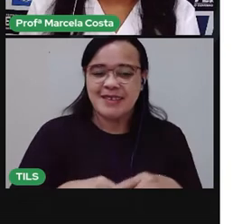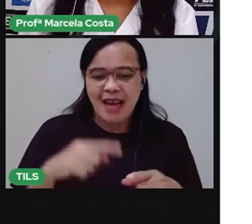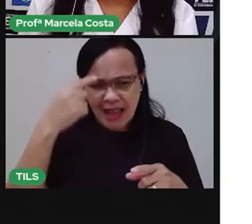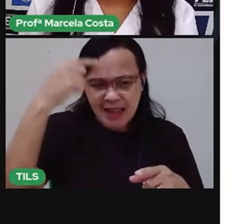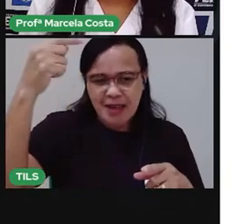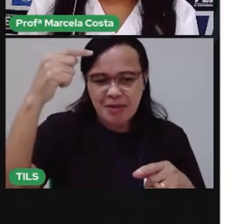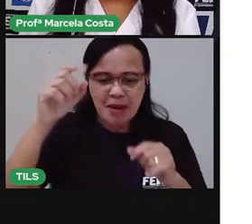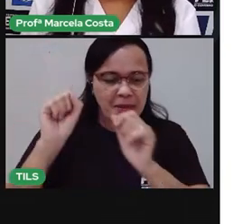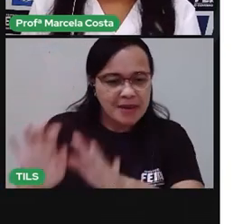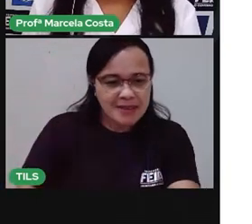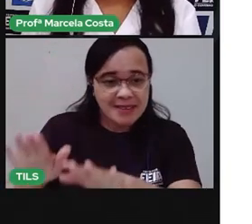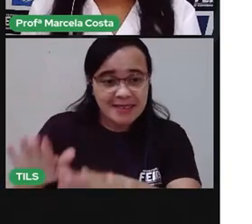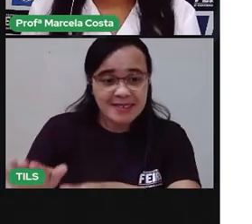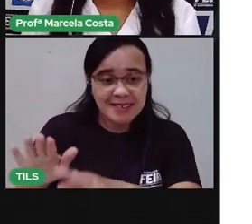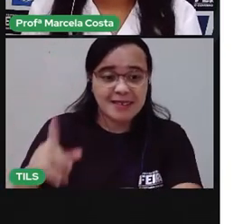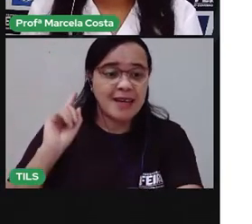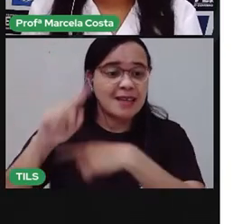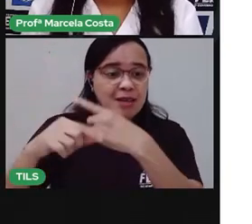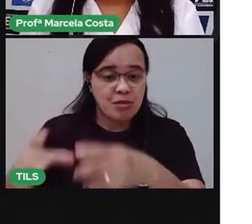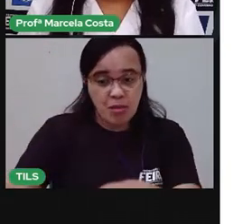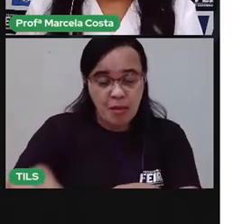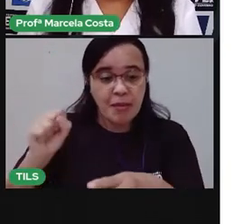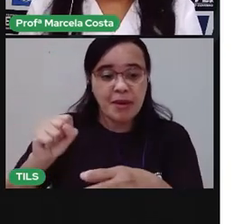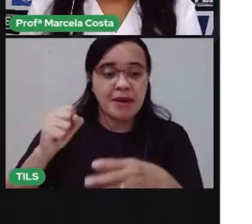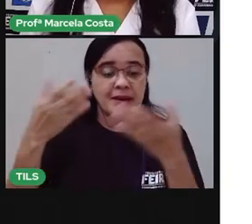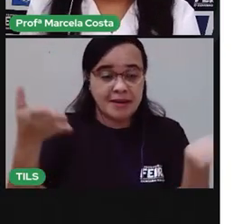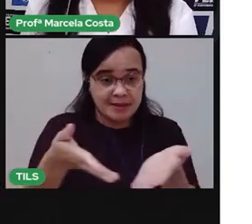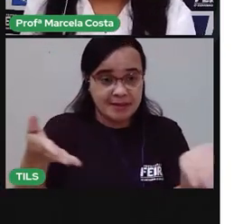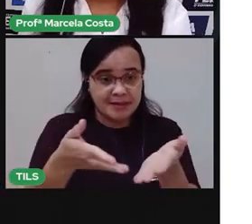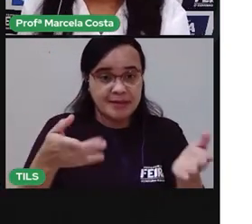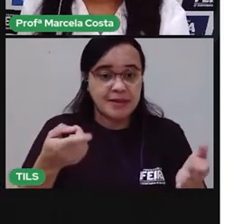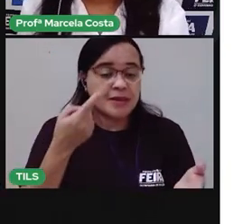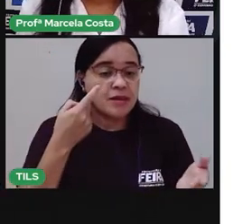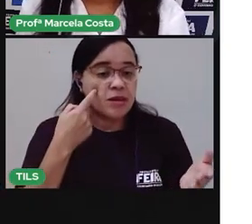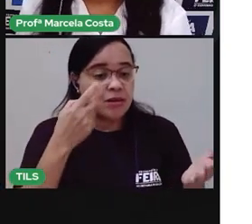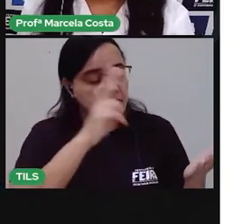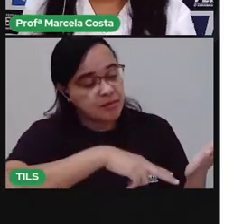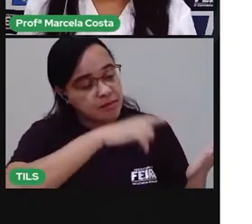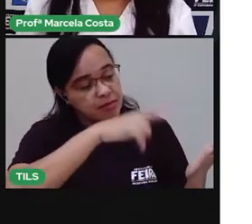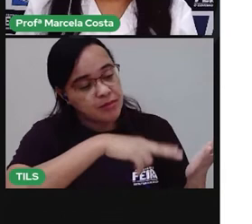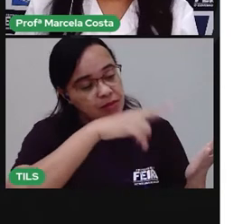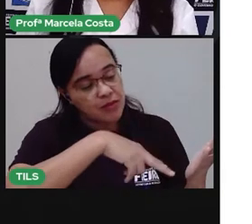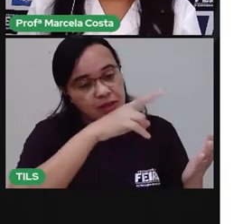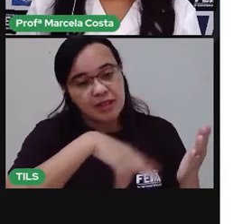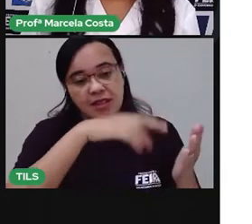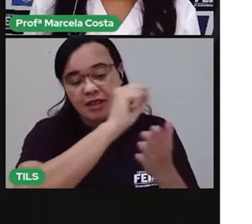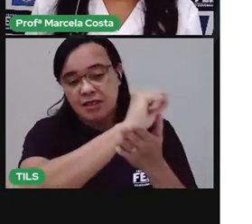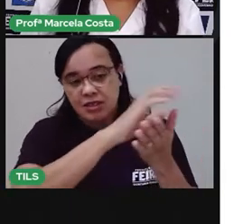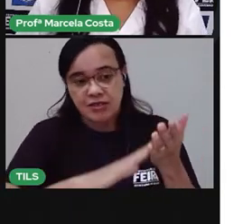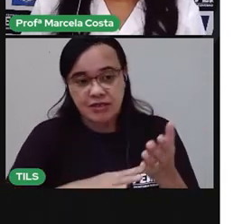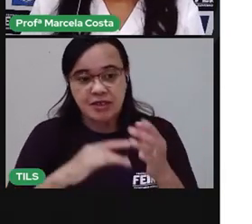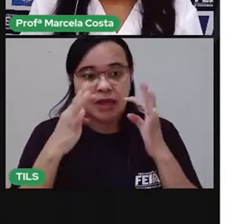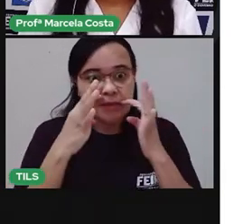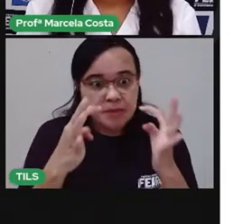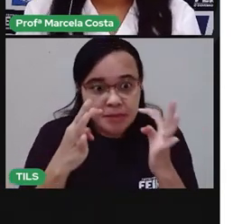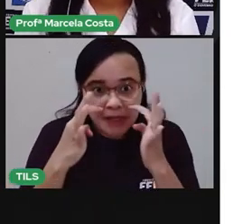lá no início da aula. A gente vai usar ela agora. Eu vou ler a tarefinha e você vai me acompanhar.